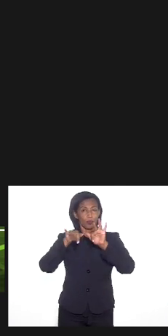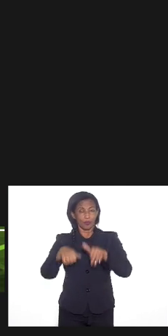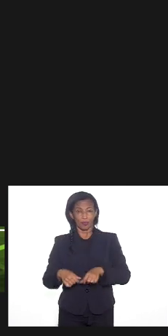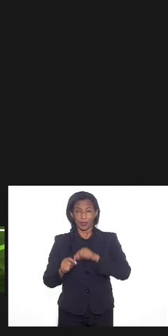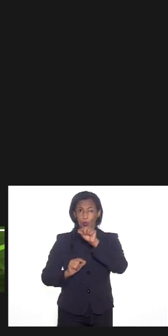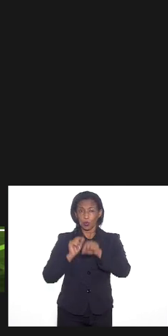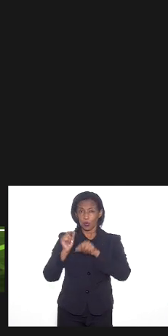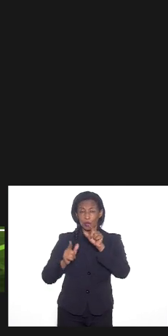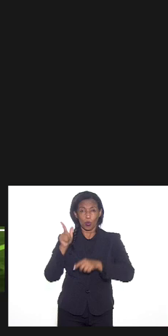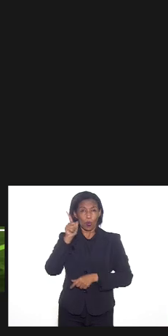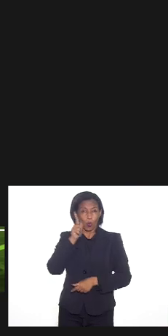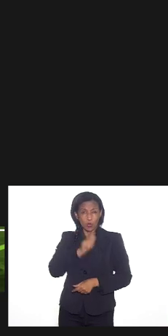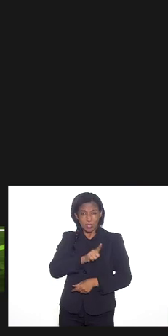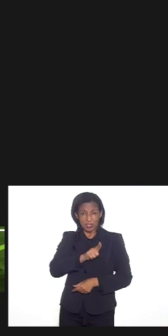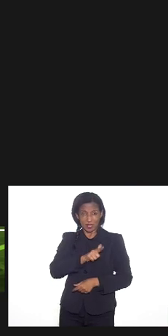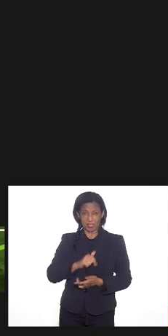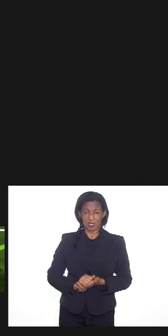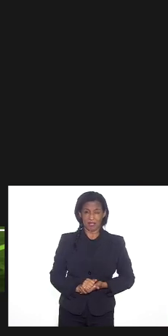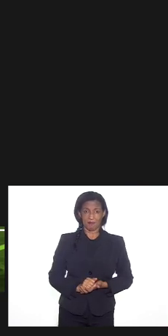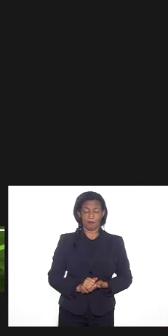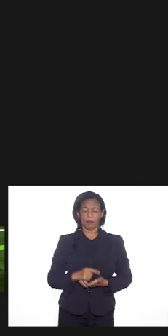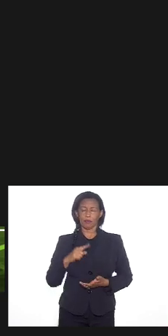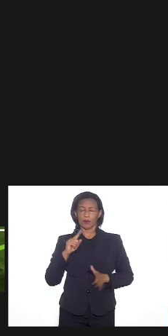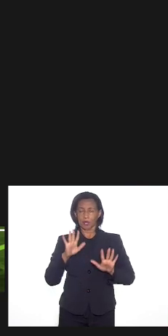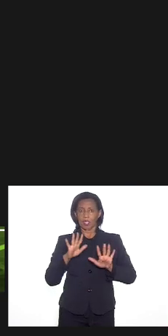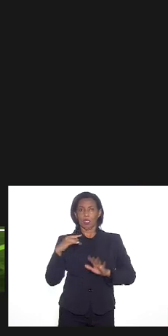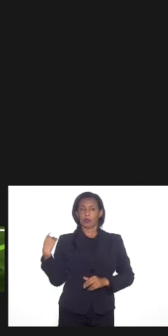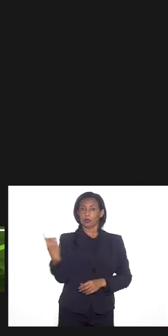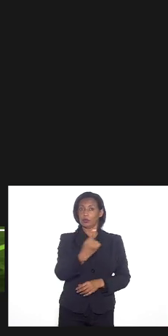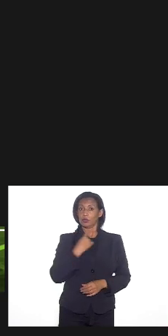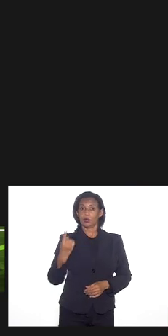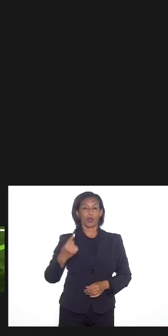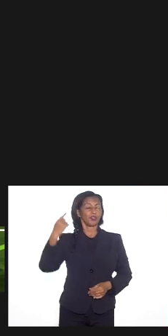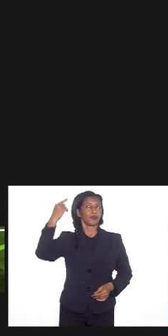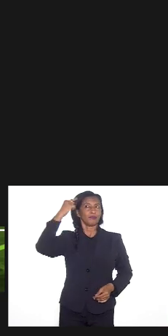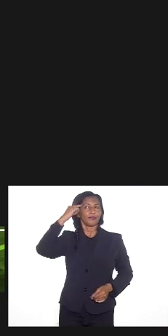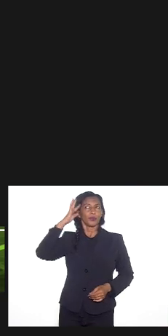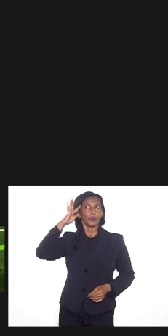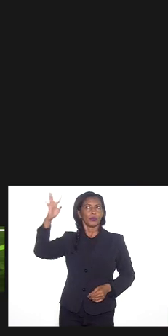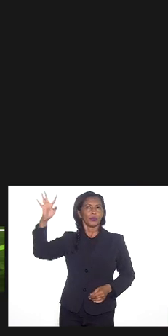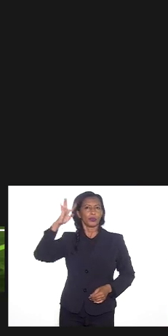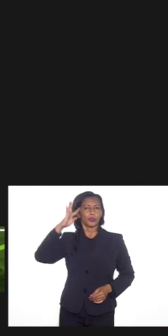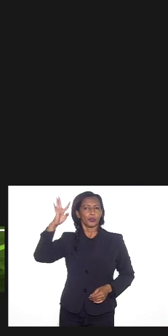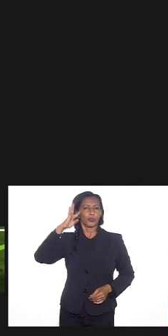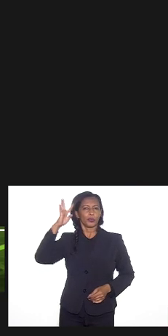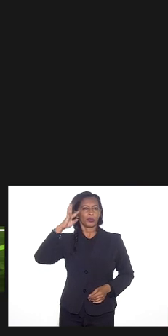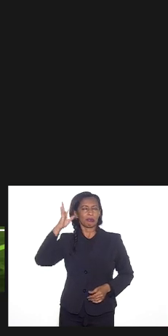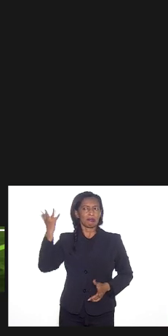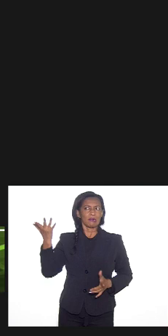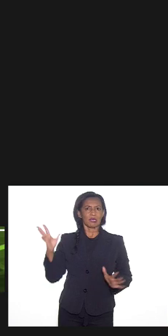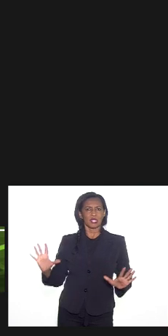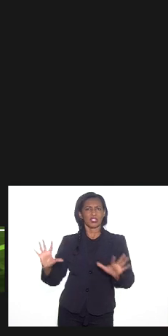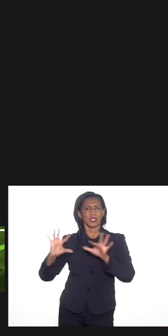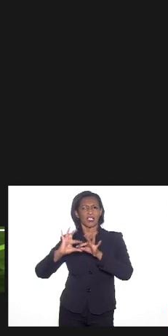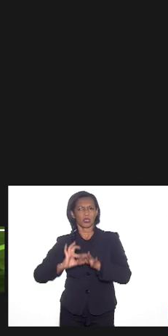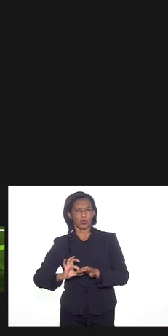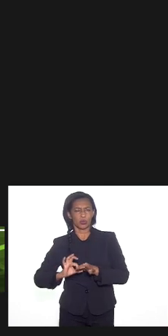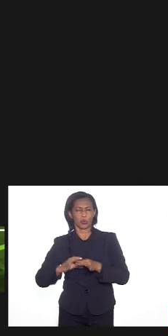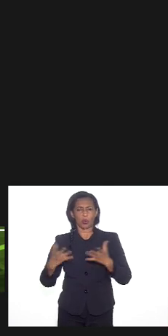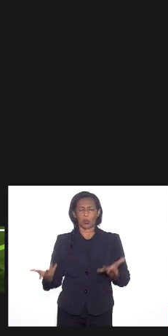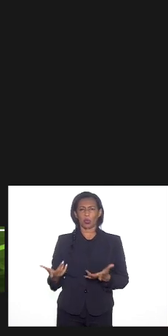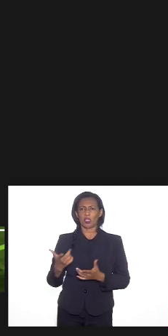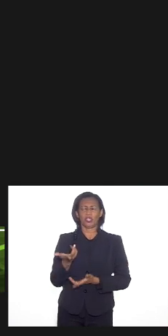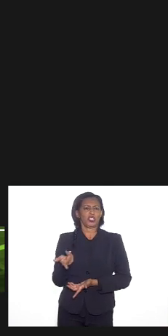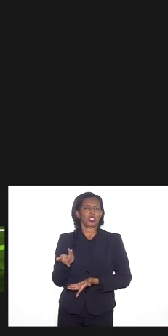consegui na prática porque nós nós pensamos imaginamos uma série de perspectivas até de ligações possibilidade de haver